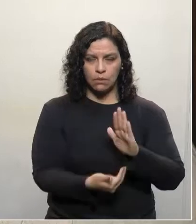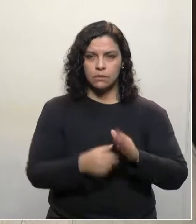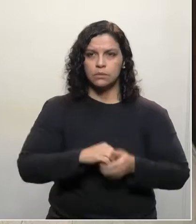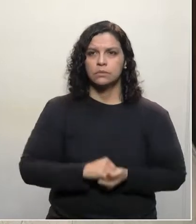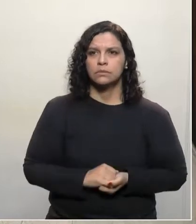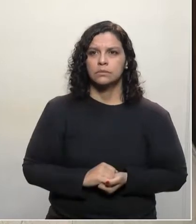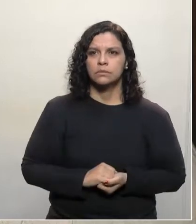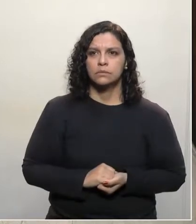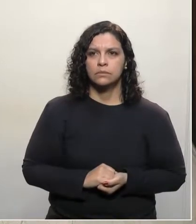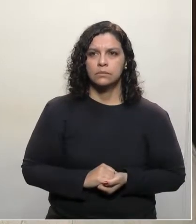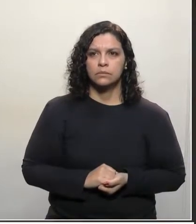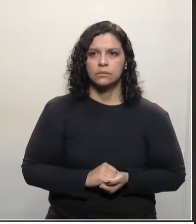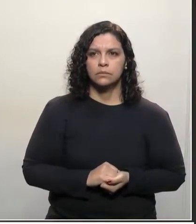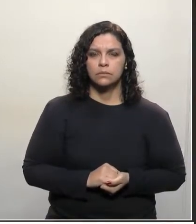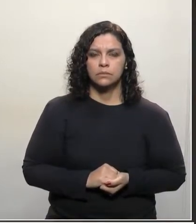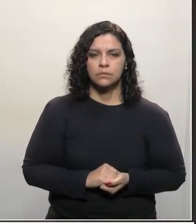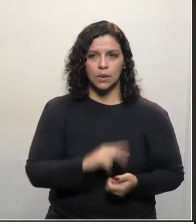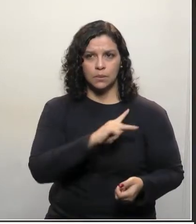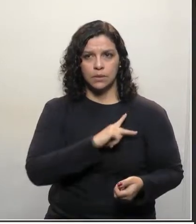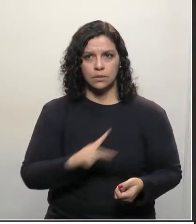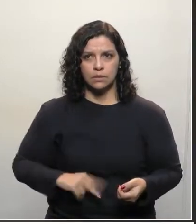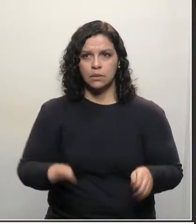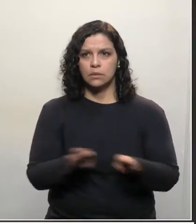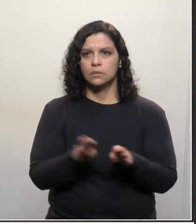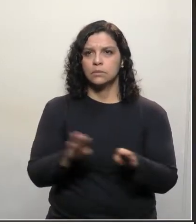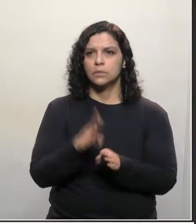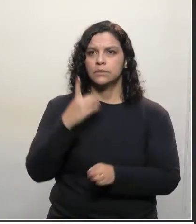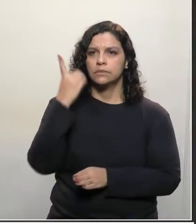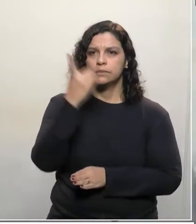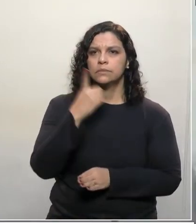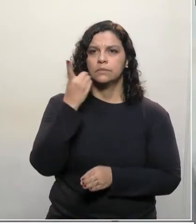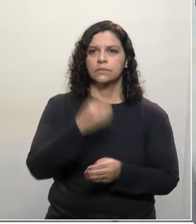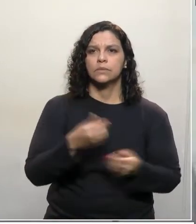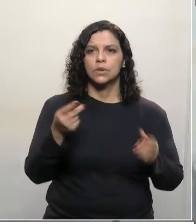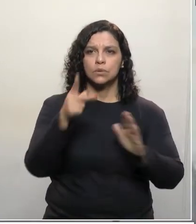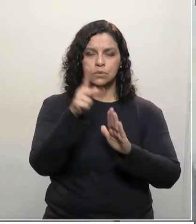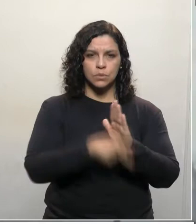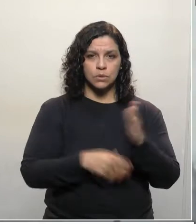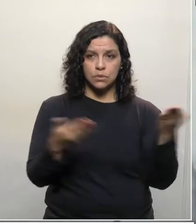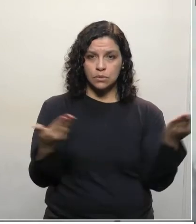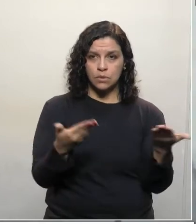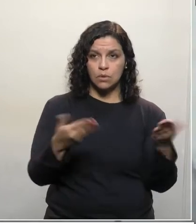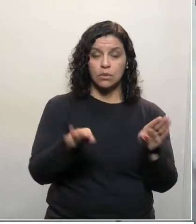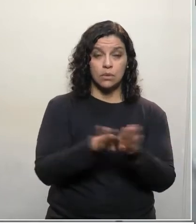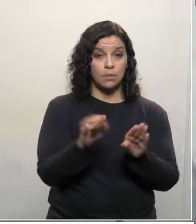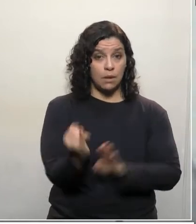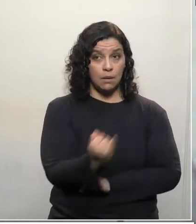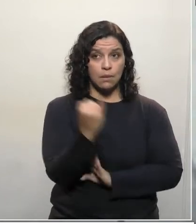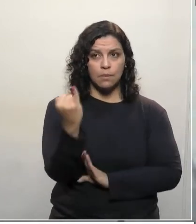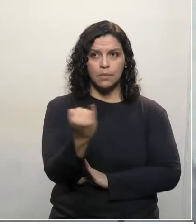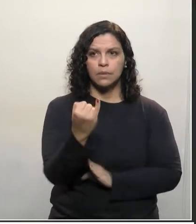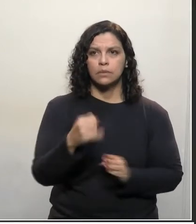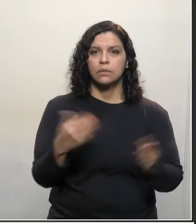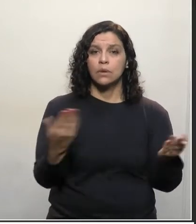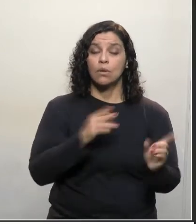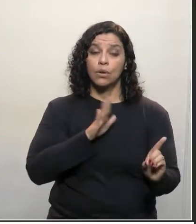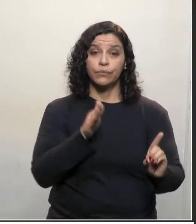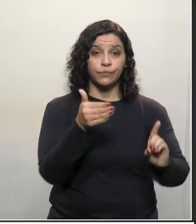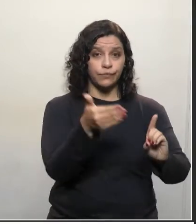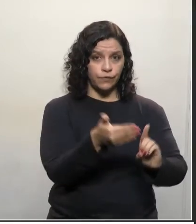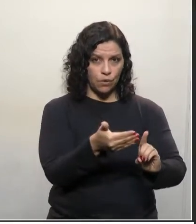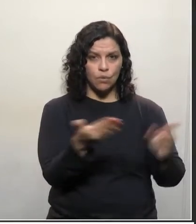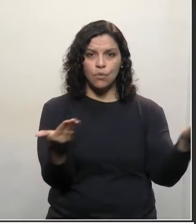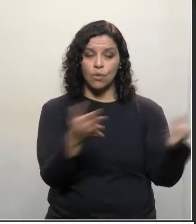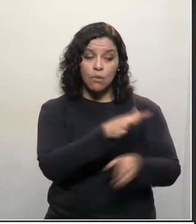Senhor presidente, senhores deputados, um projeto de suma importância visando